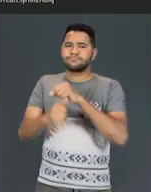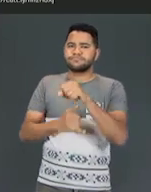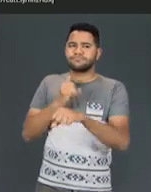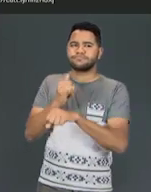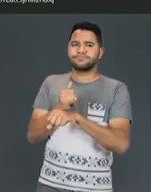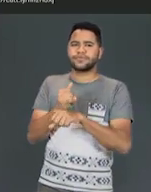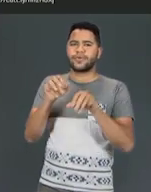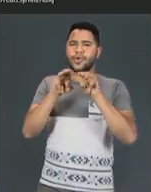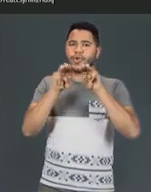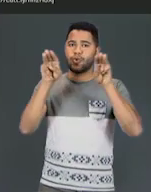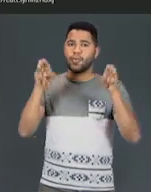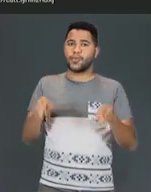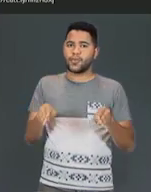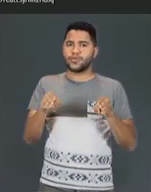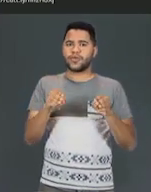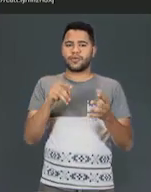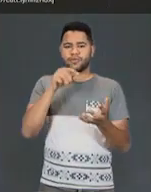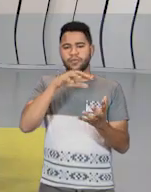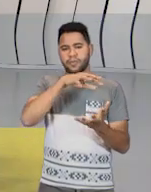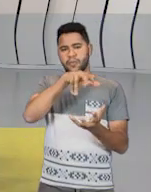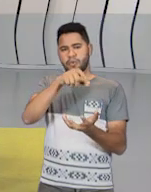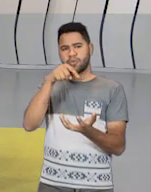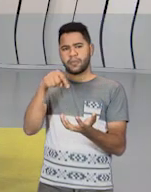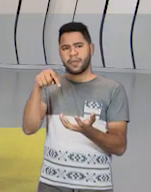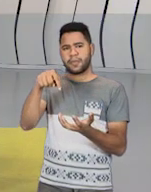museus ao redor do mundo e as obras?